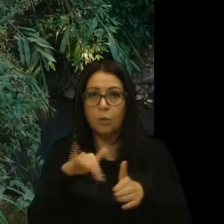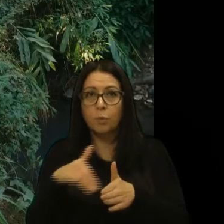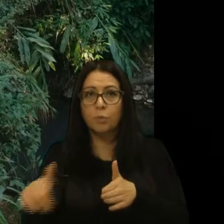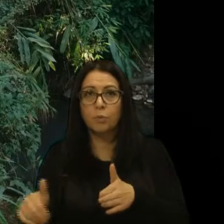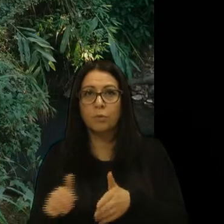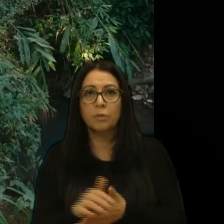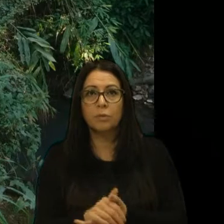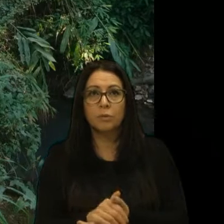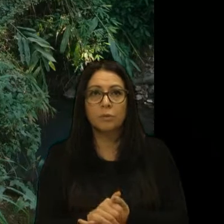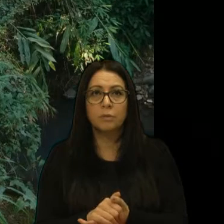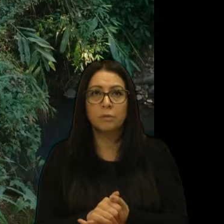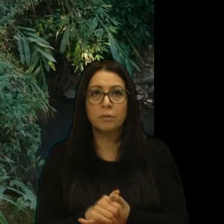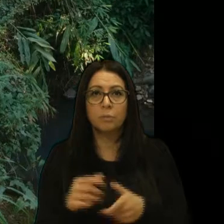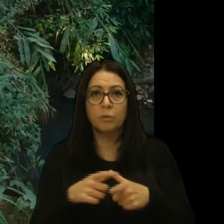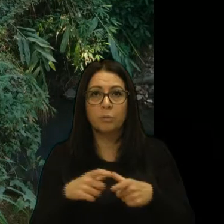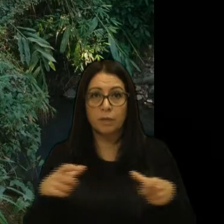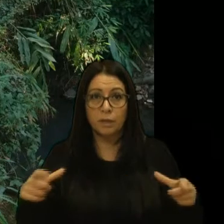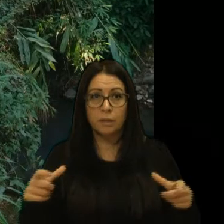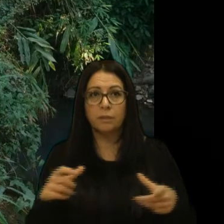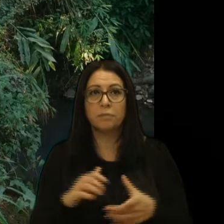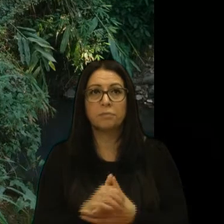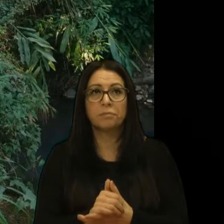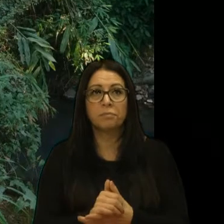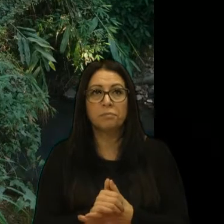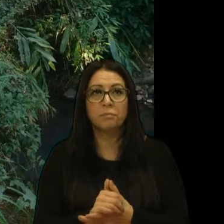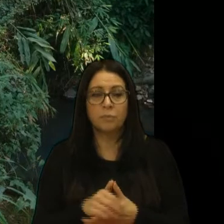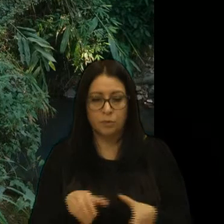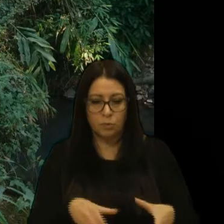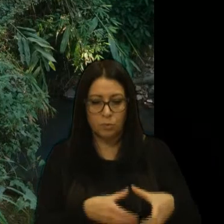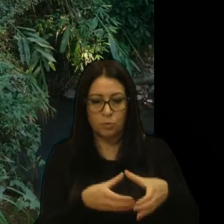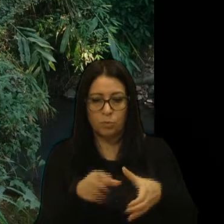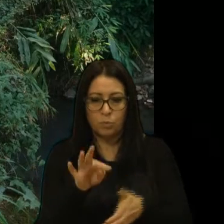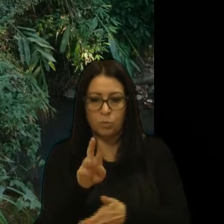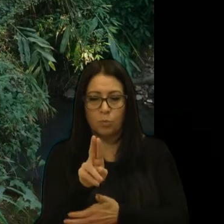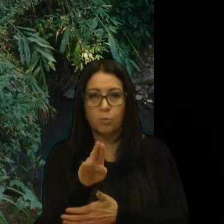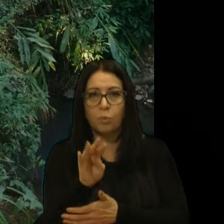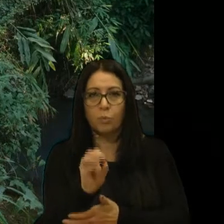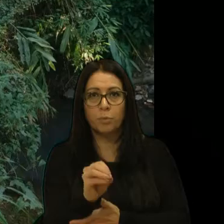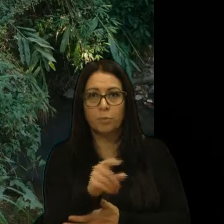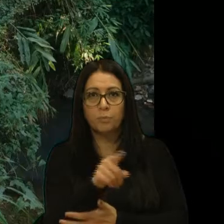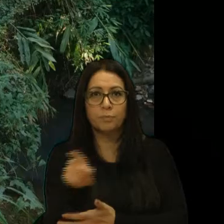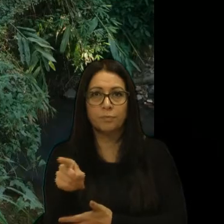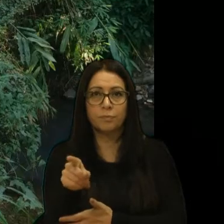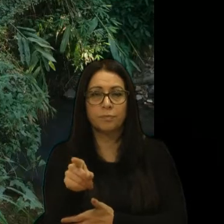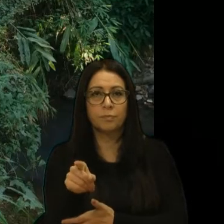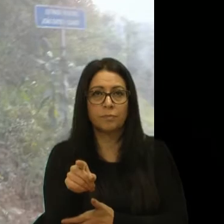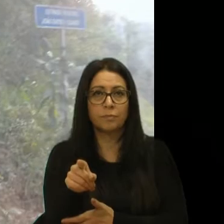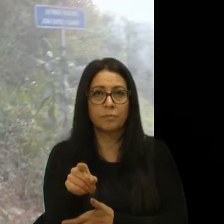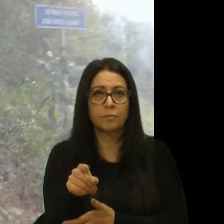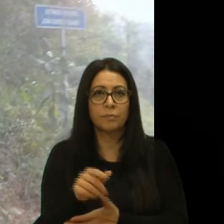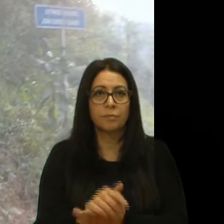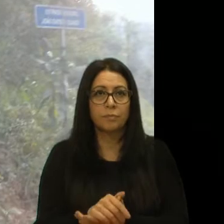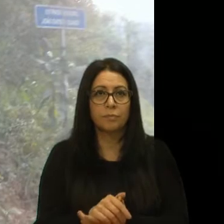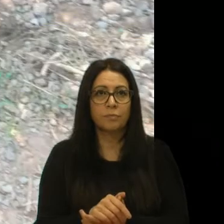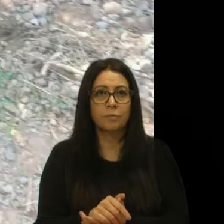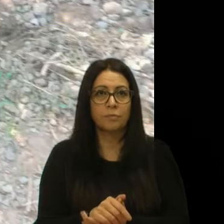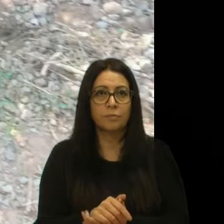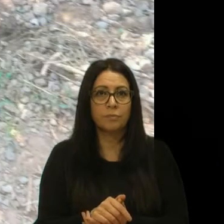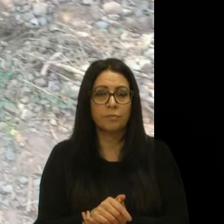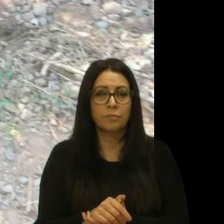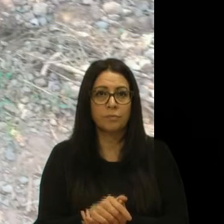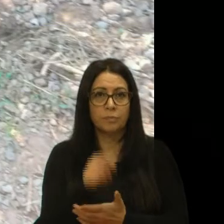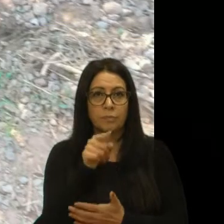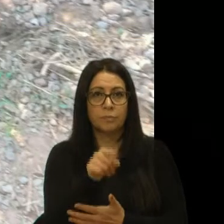que, aumentar, a tubulação, aumentar a tubulação, pode passar, na próxima foto, aí, que,